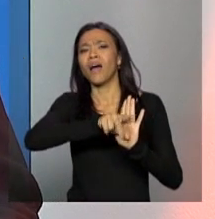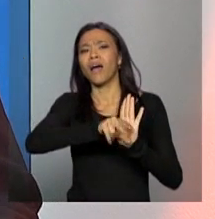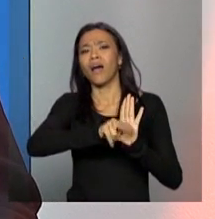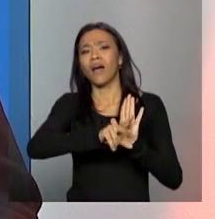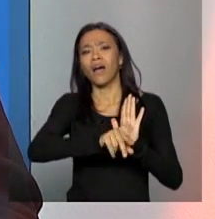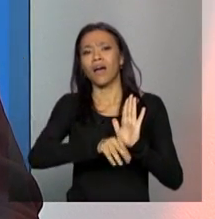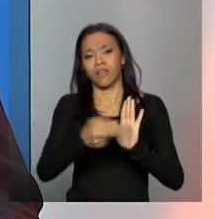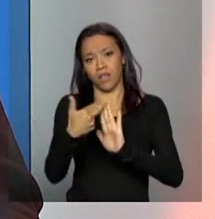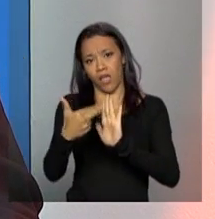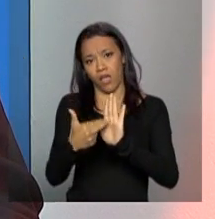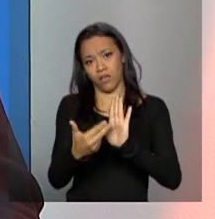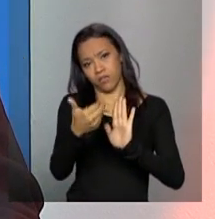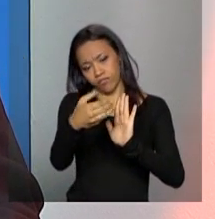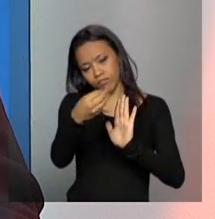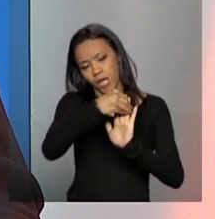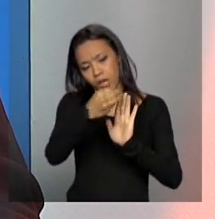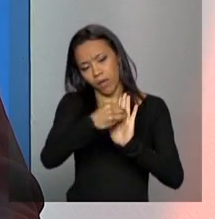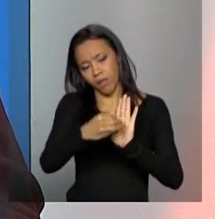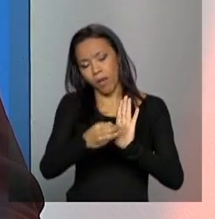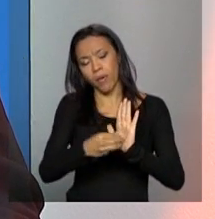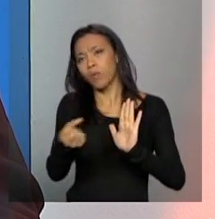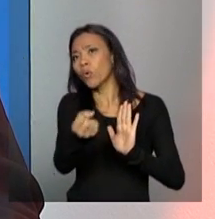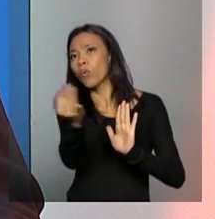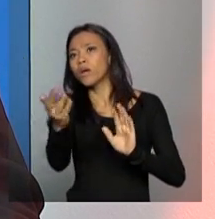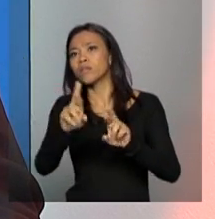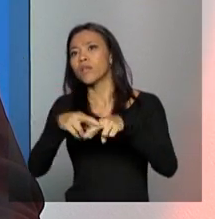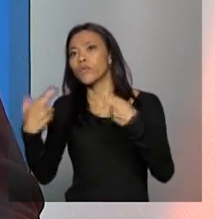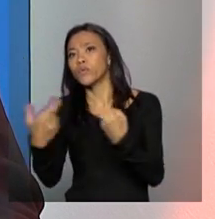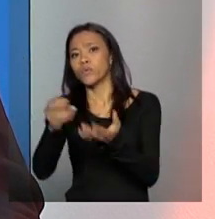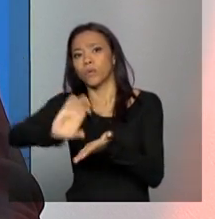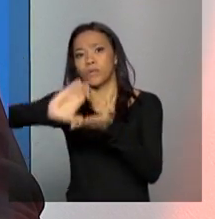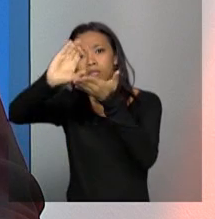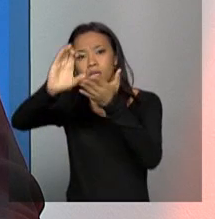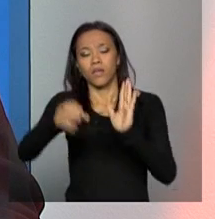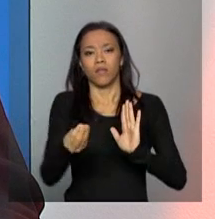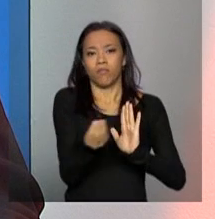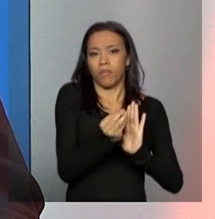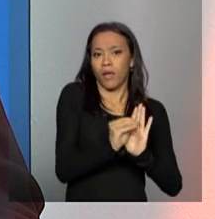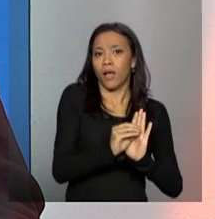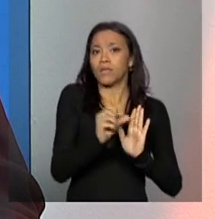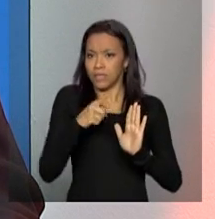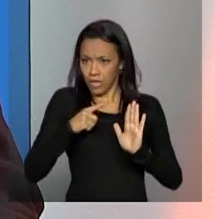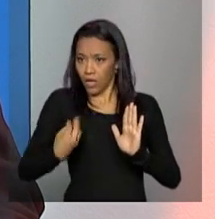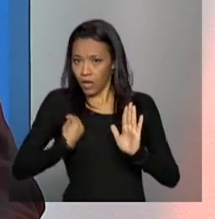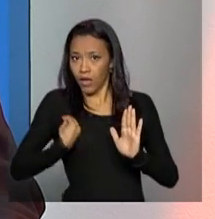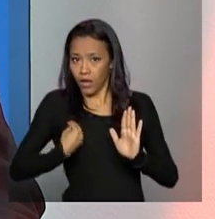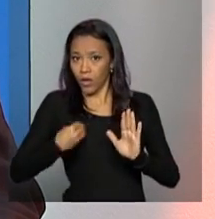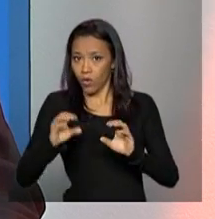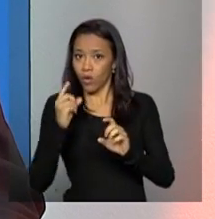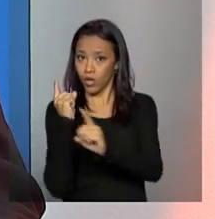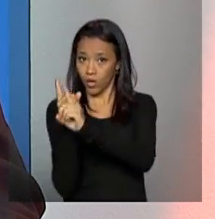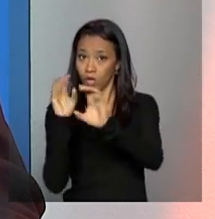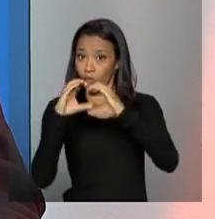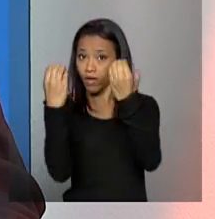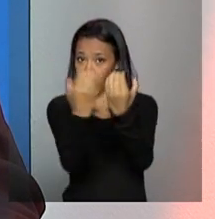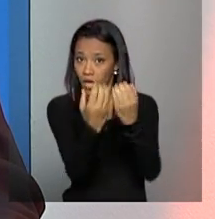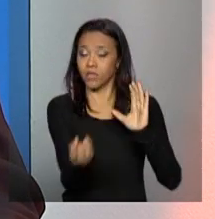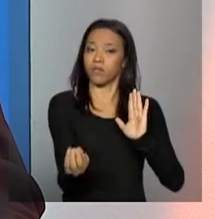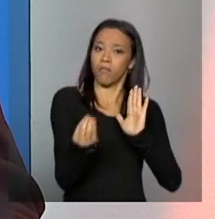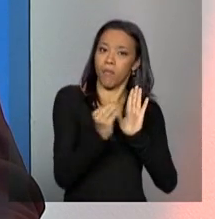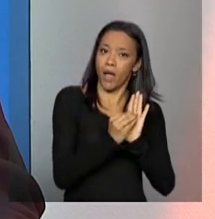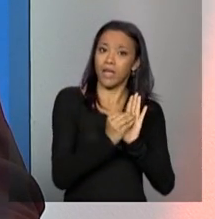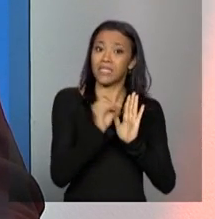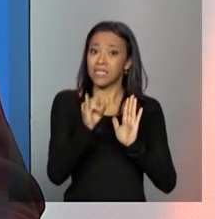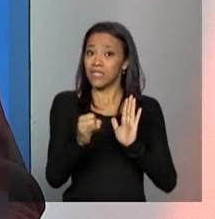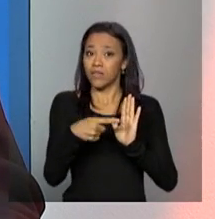quantas reuniões realizam do conselho, se tem o conselho funcionando, se tem um plano, se realizou conferência, então quando o município deixa de cumprir com um desses